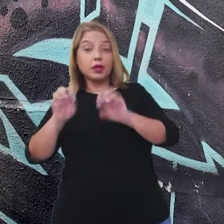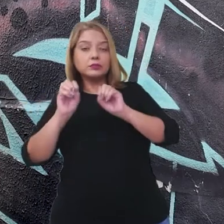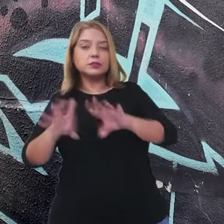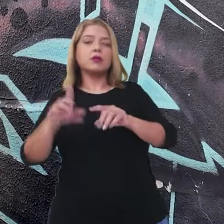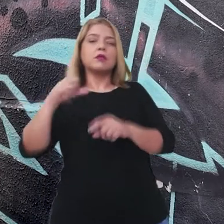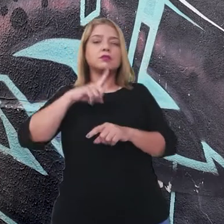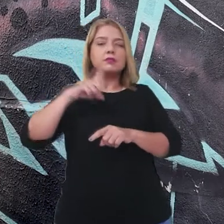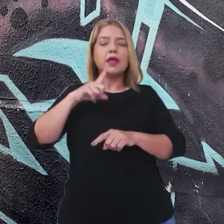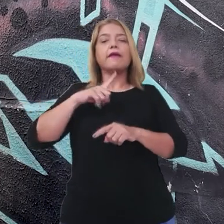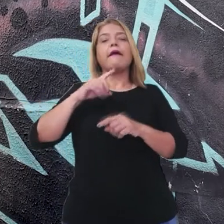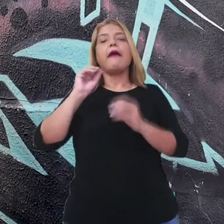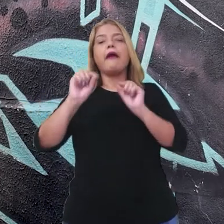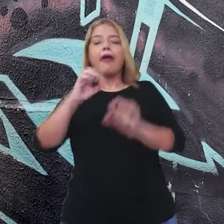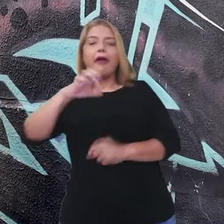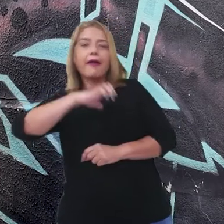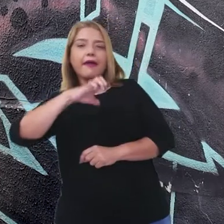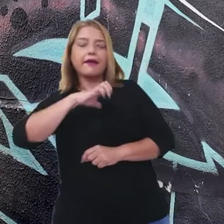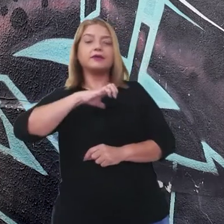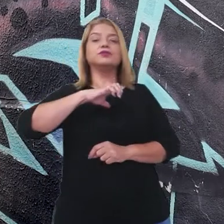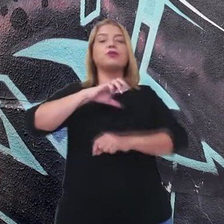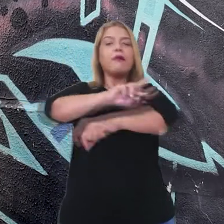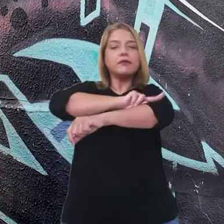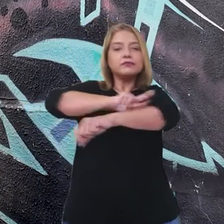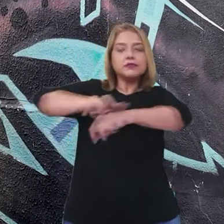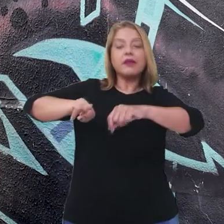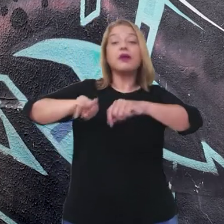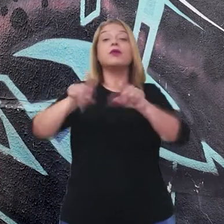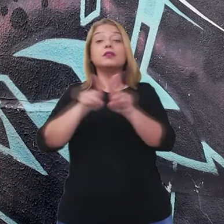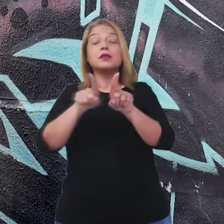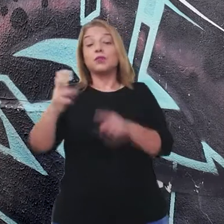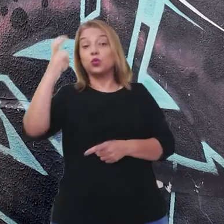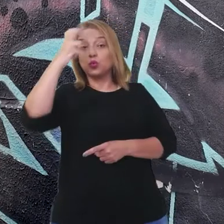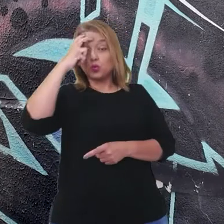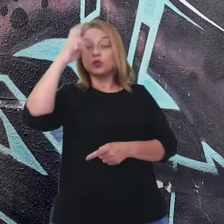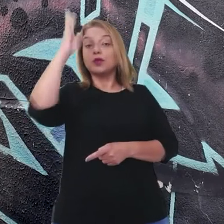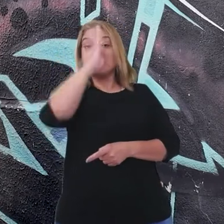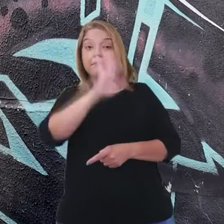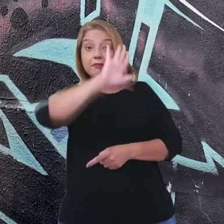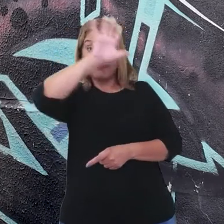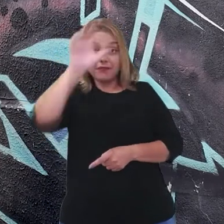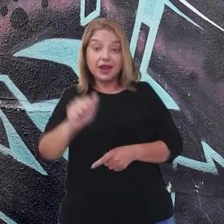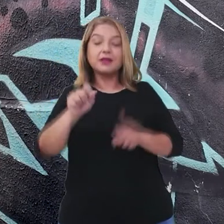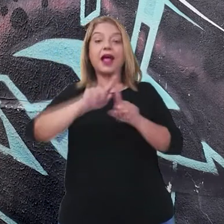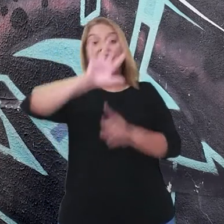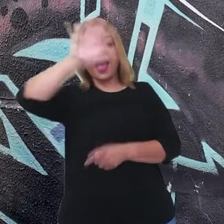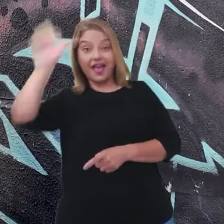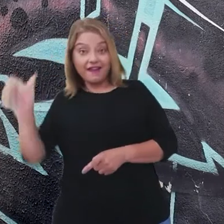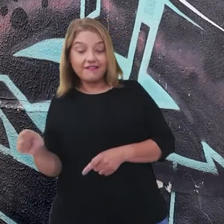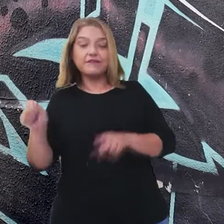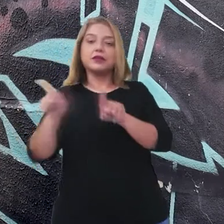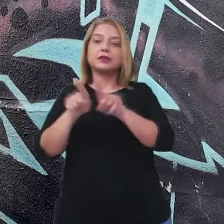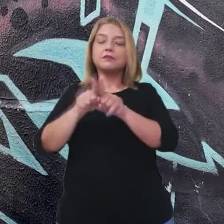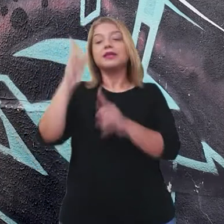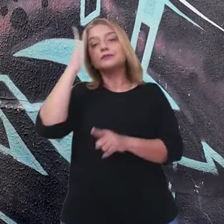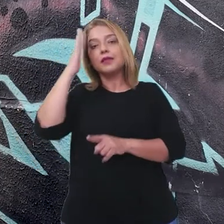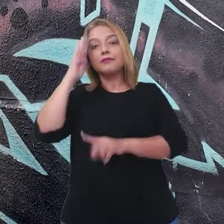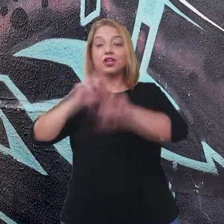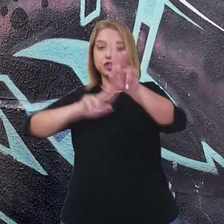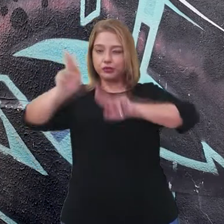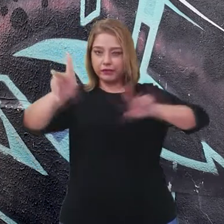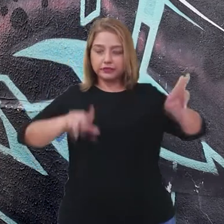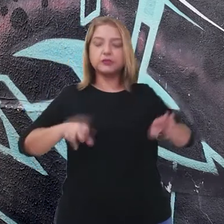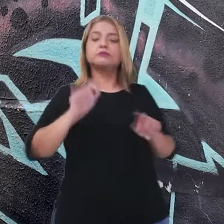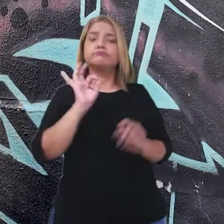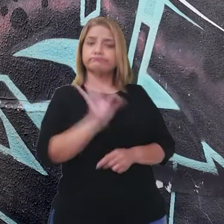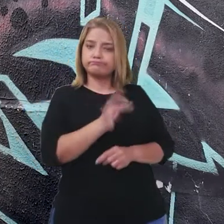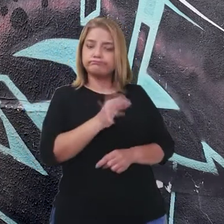relações étnico-raciais, da cultura afro-brasileira e africana e do reconhecimento à diversidade. É